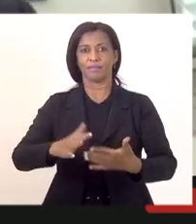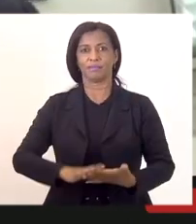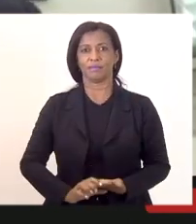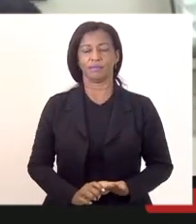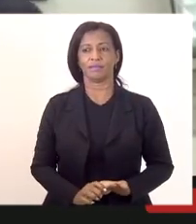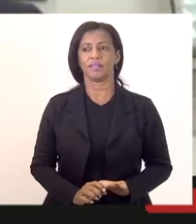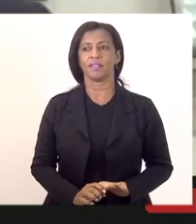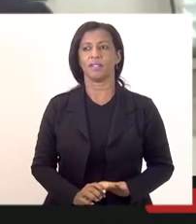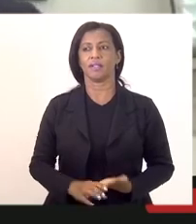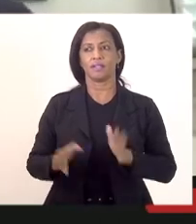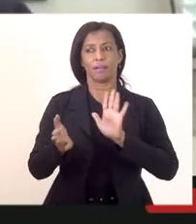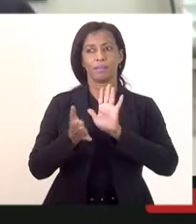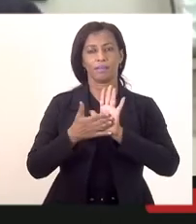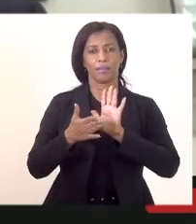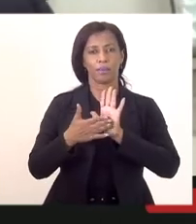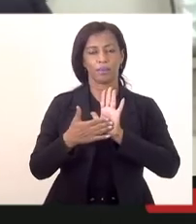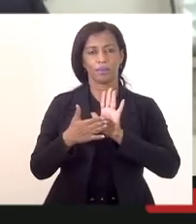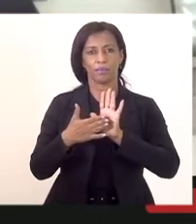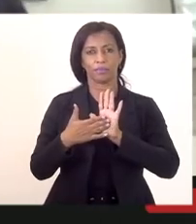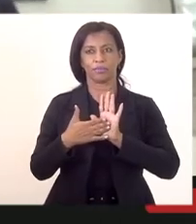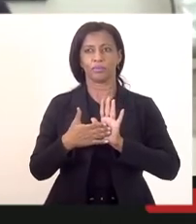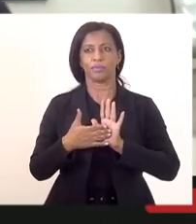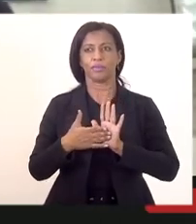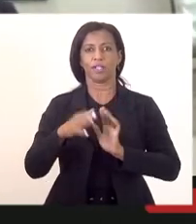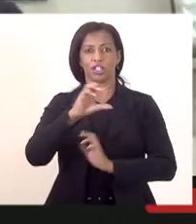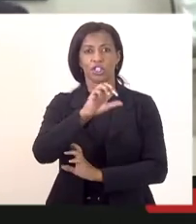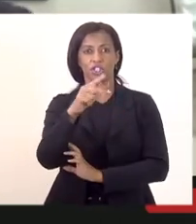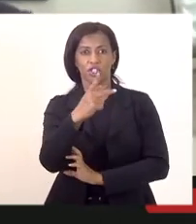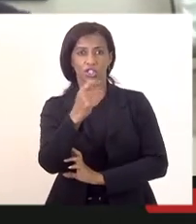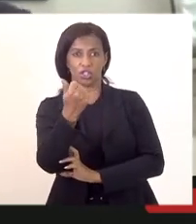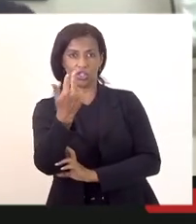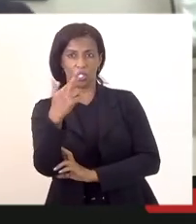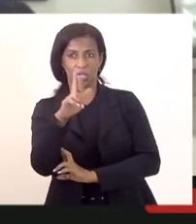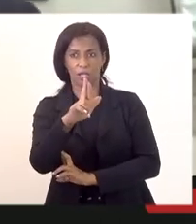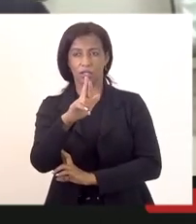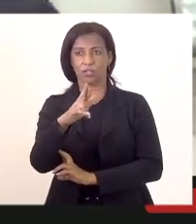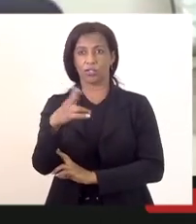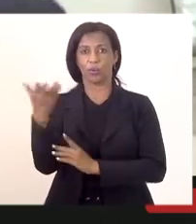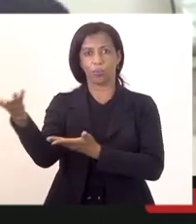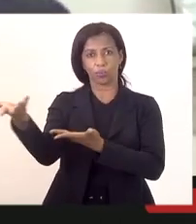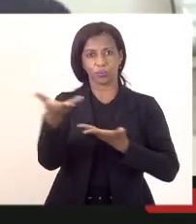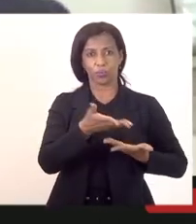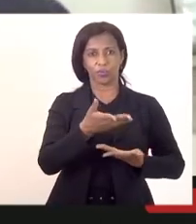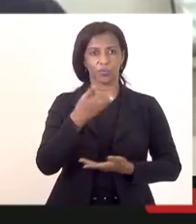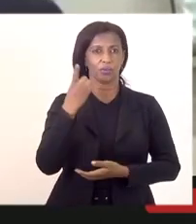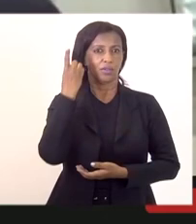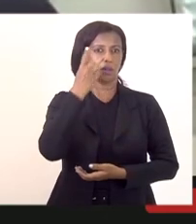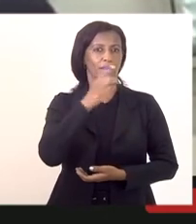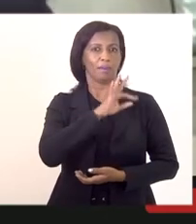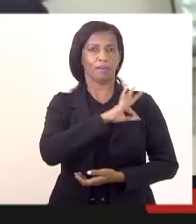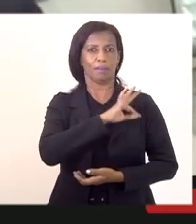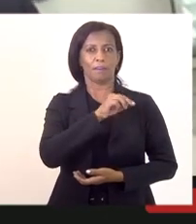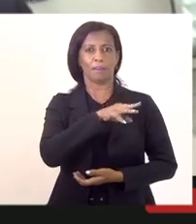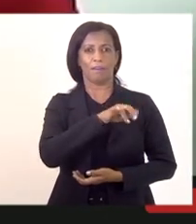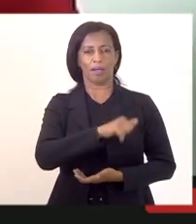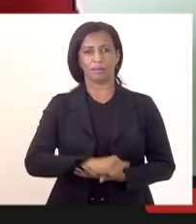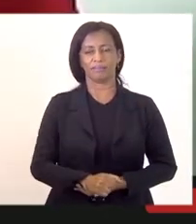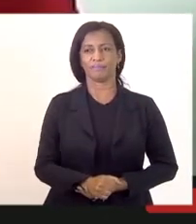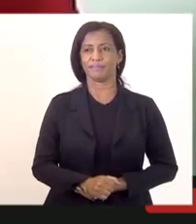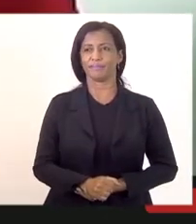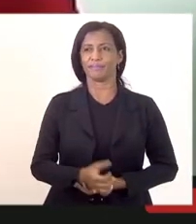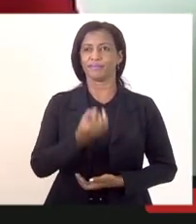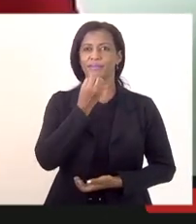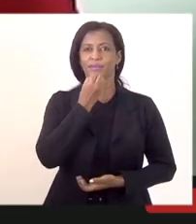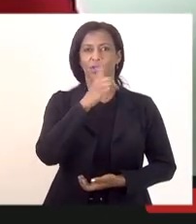deputada Marta Rocha, depois o deputado Serafine, Charles e Marcelo Dino. Uma palavra para a deputada Marta Rocha. Bom dia a todas e todos,